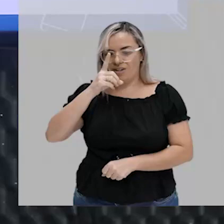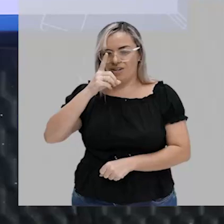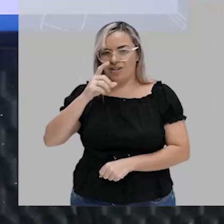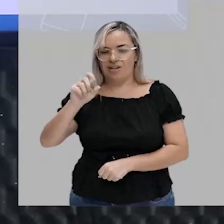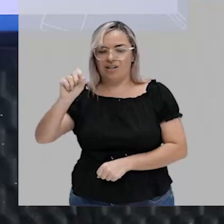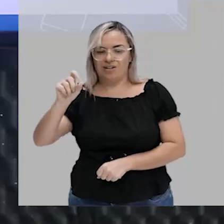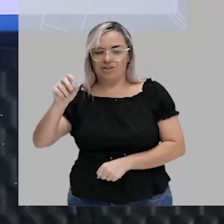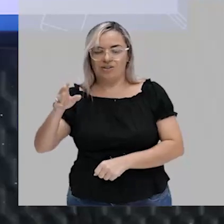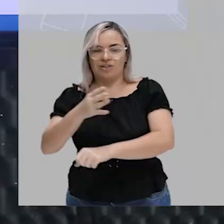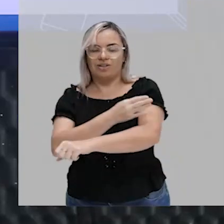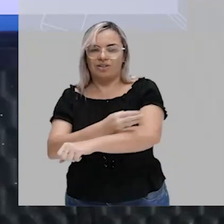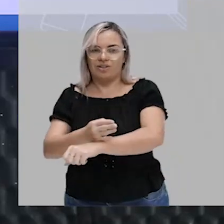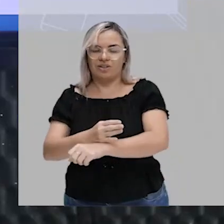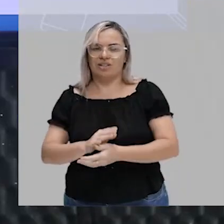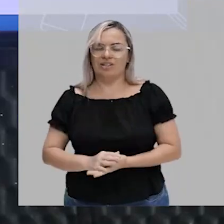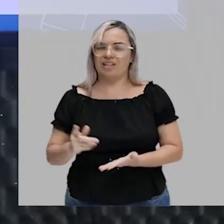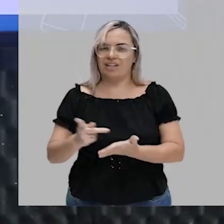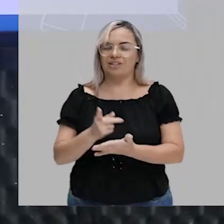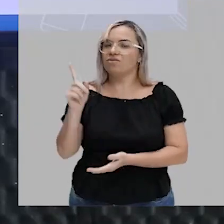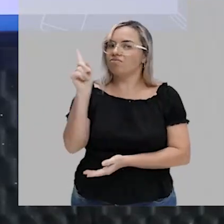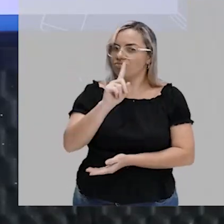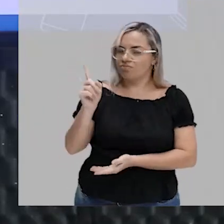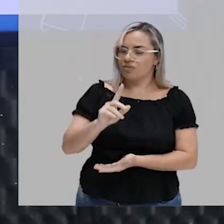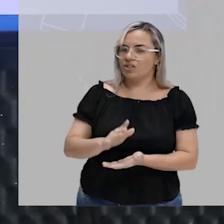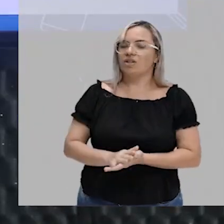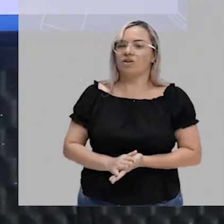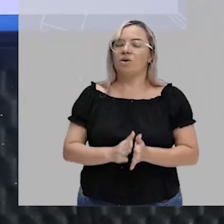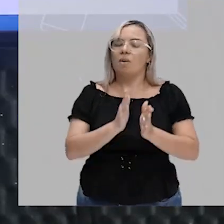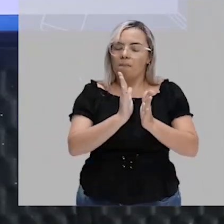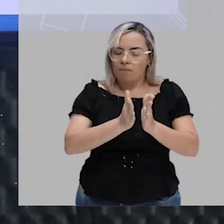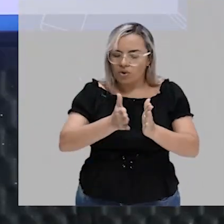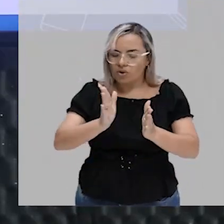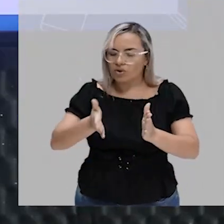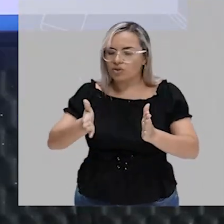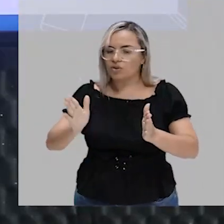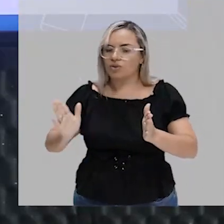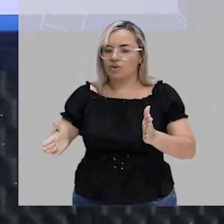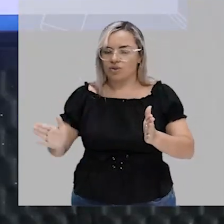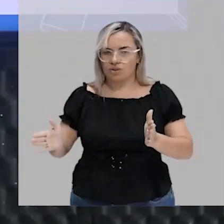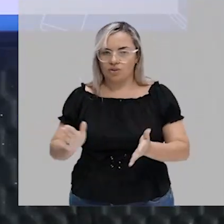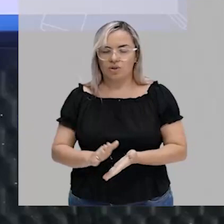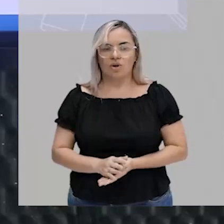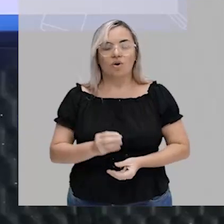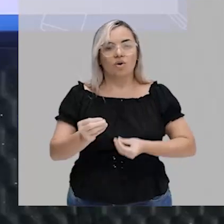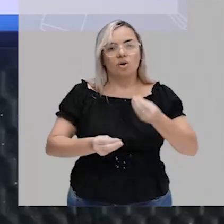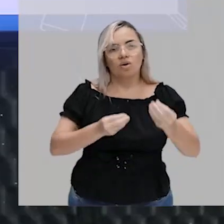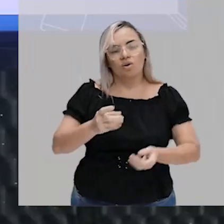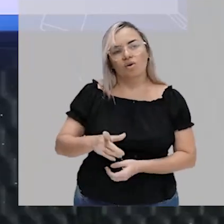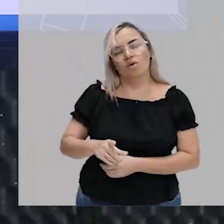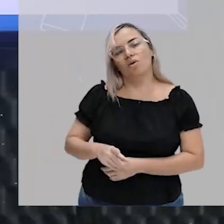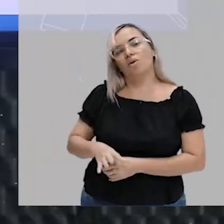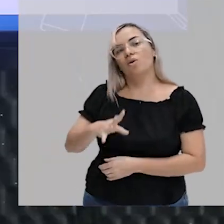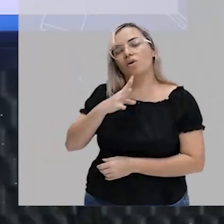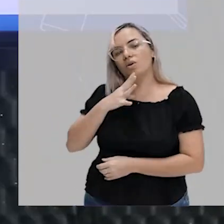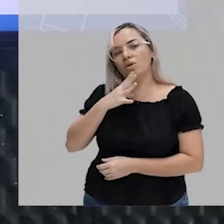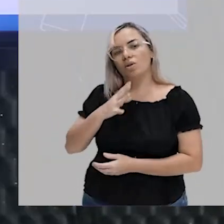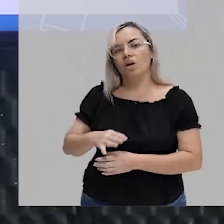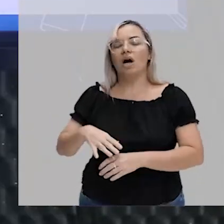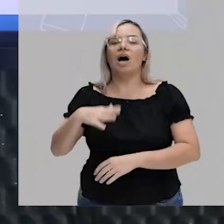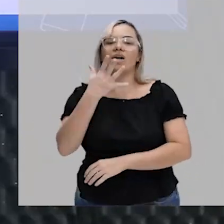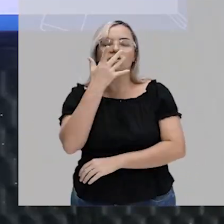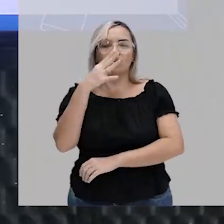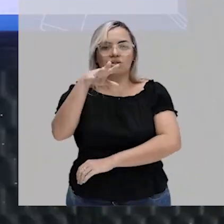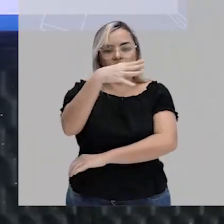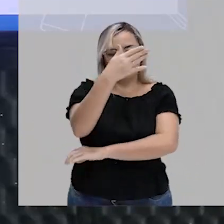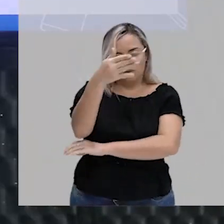até o nosso, né, como nosso entendimento, como nós aprendemos, como nós conhecemos as cores da nossa bandeira. Então, tem problema